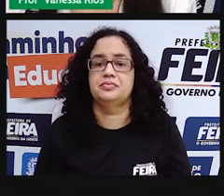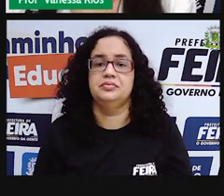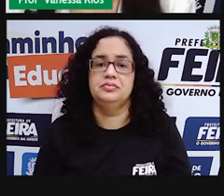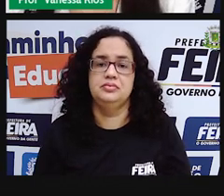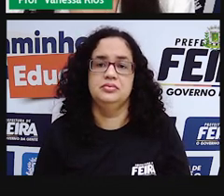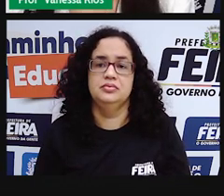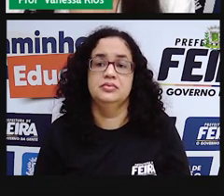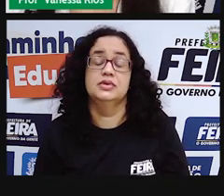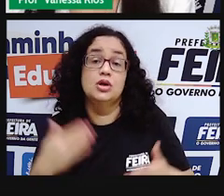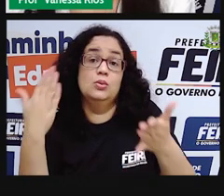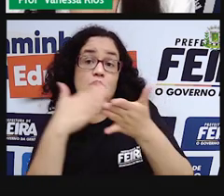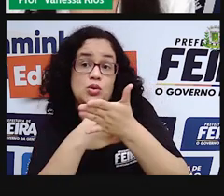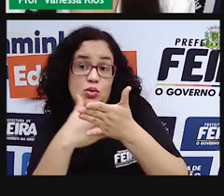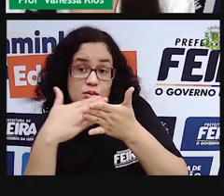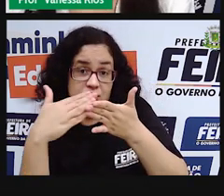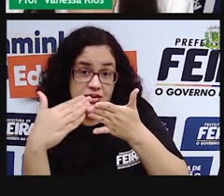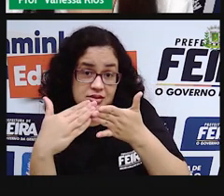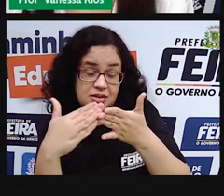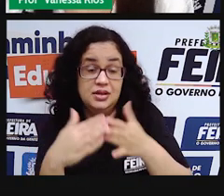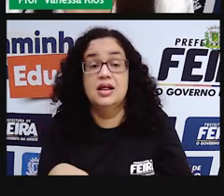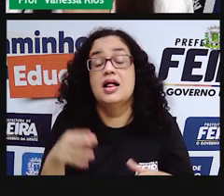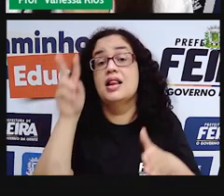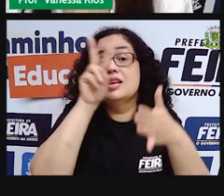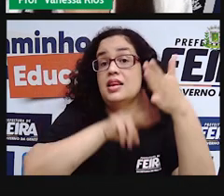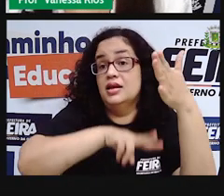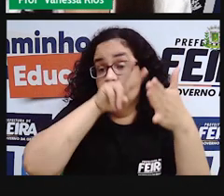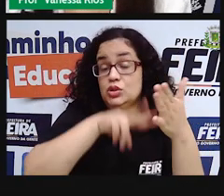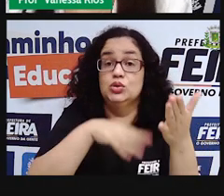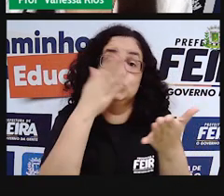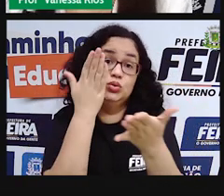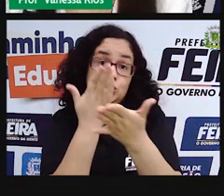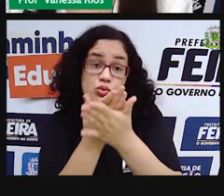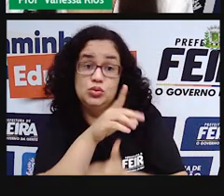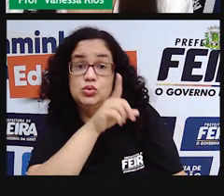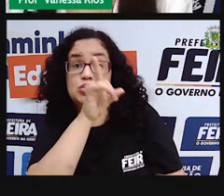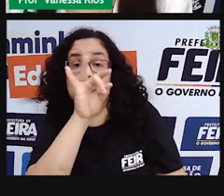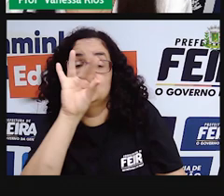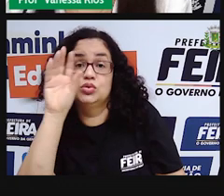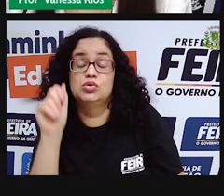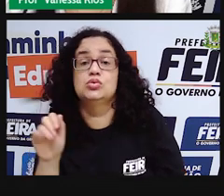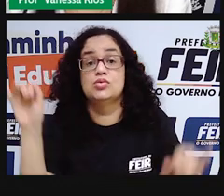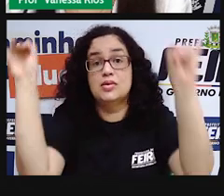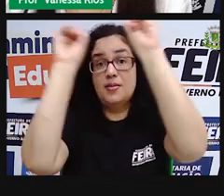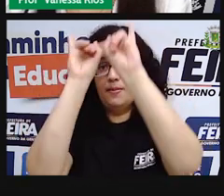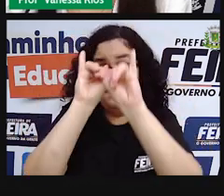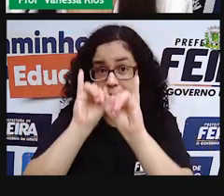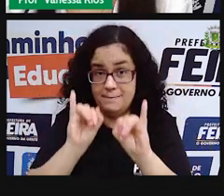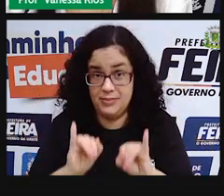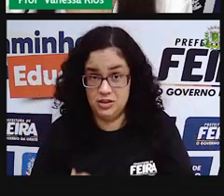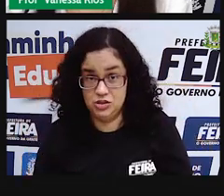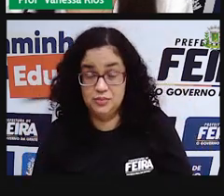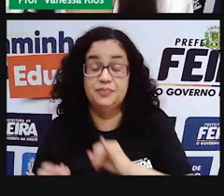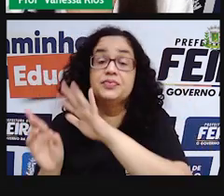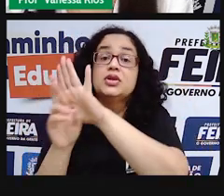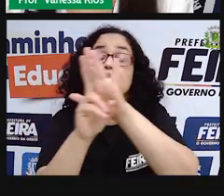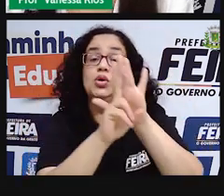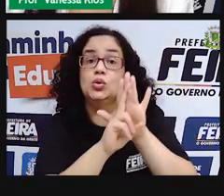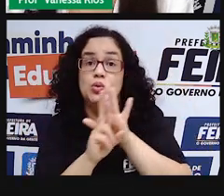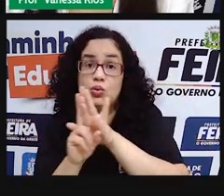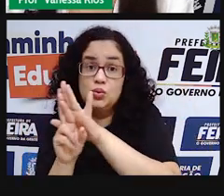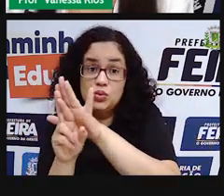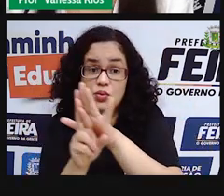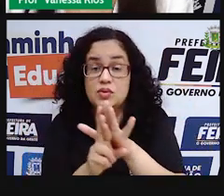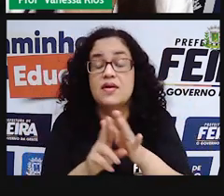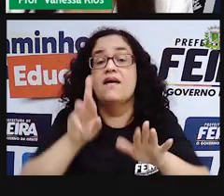Para começar, né, a nossa leitura do dia aí, a para colocar uma imagem, mostrando aí, ó, a